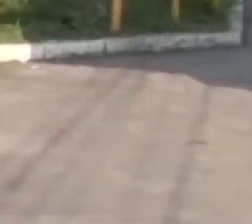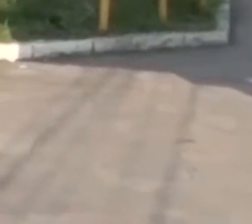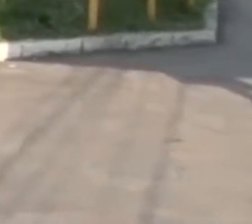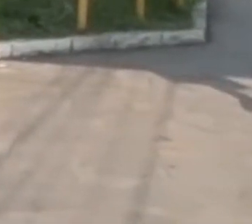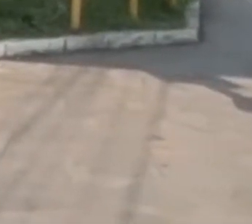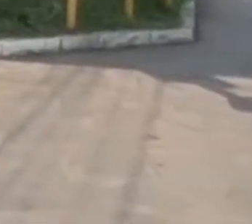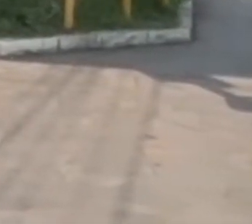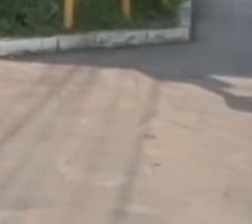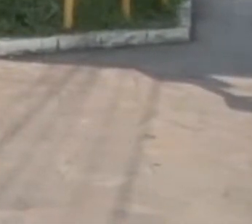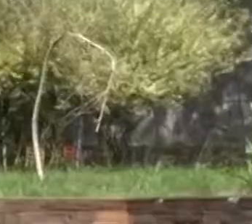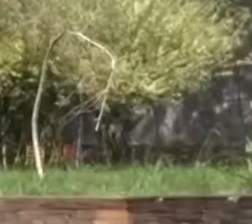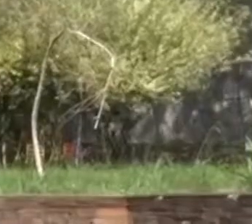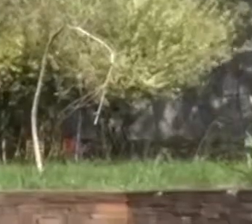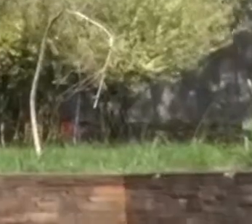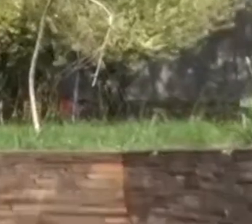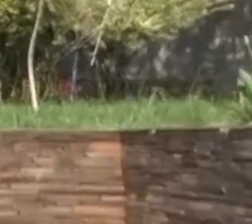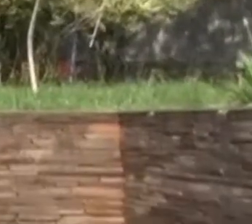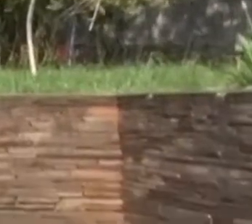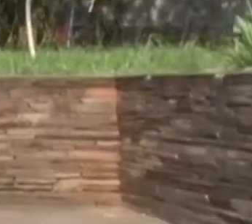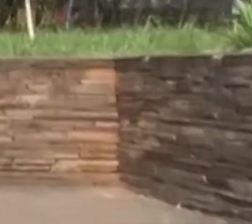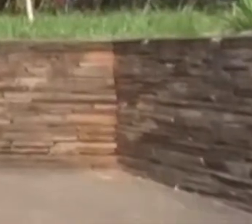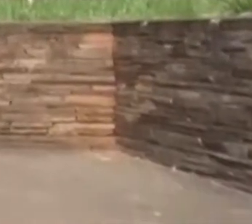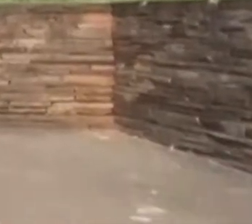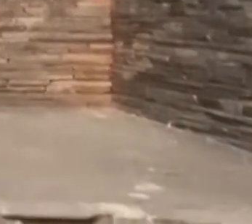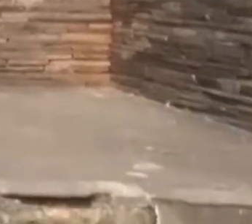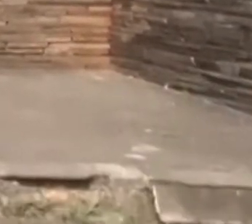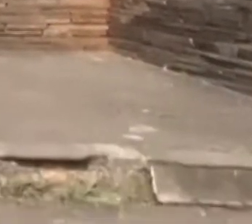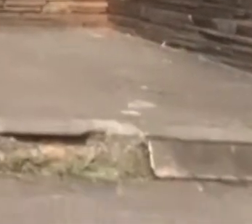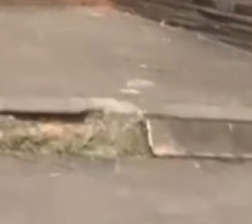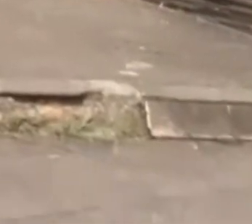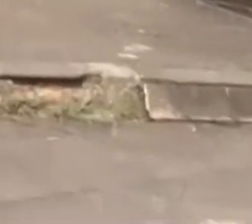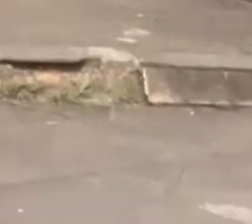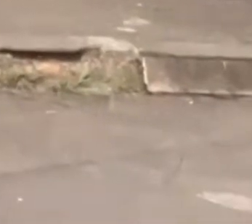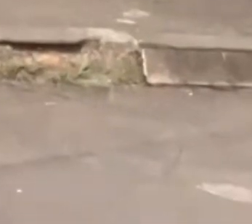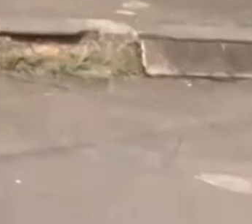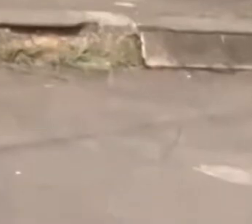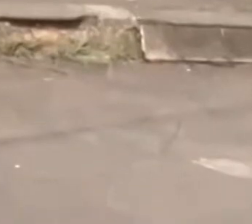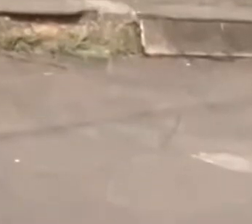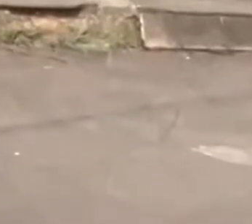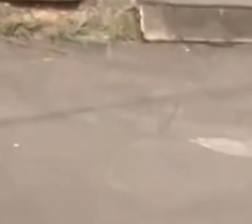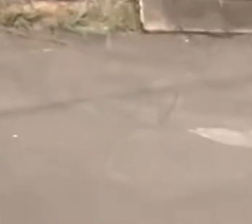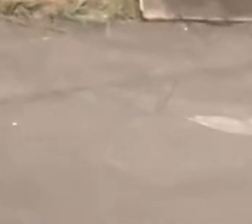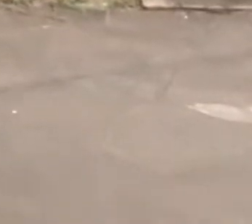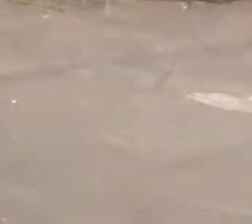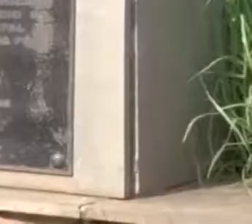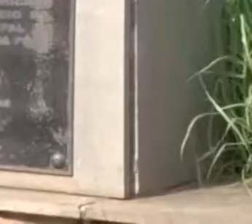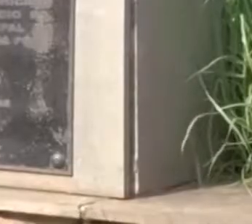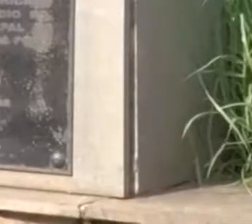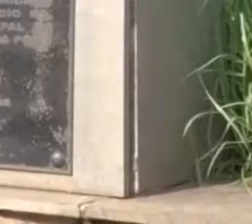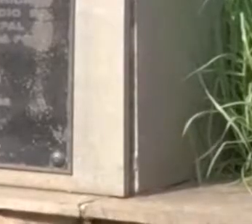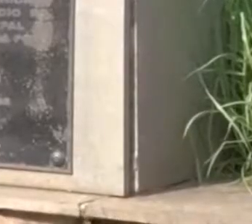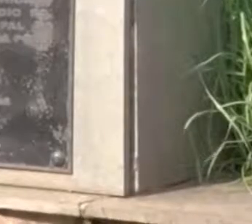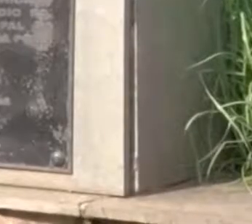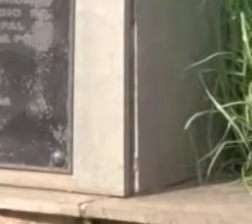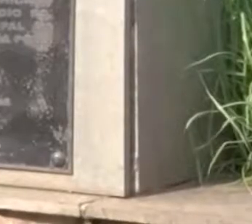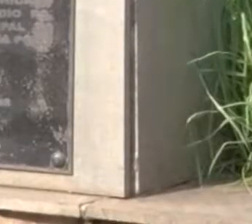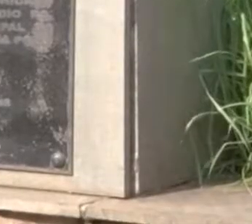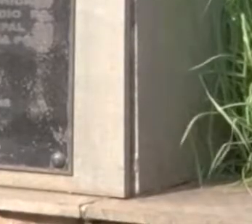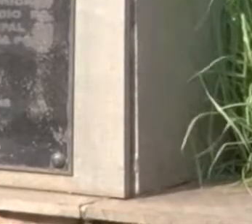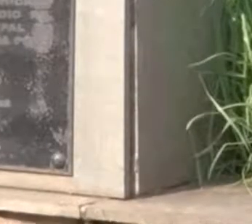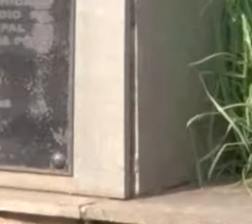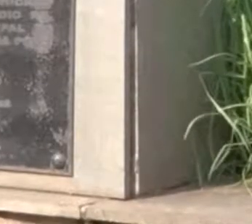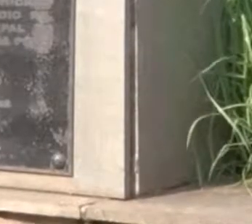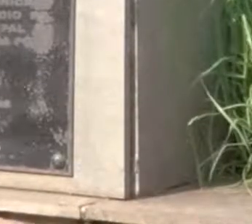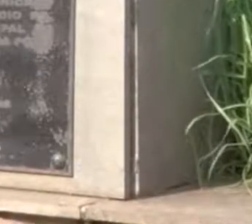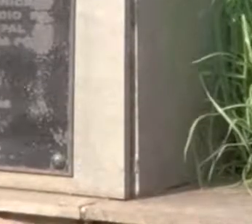esquina com a Uruguai. E dessa fonte, quem bebesse voltaria às terras de passo fundo, conforme contavam os